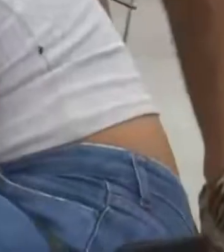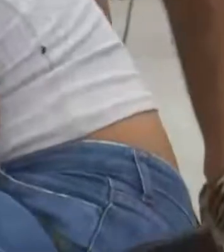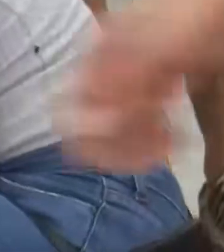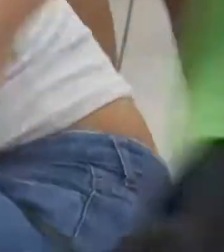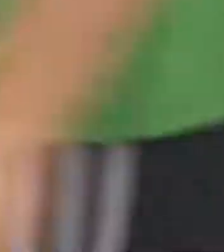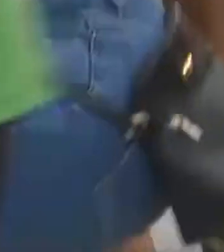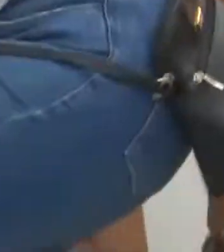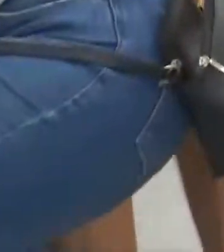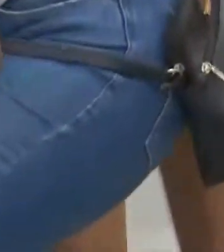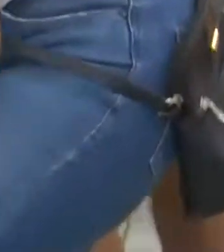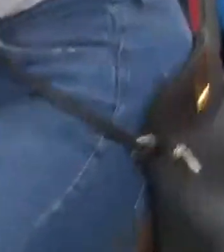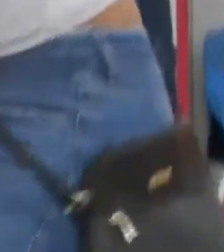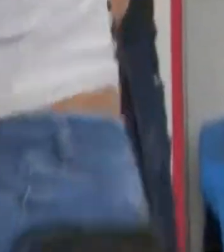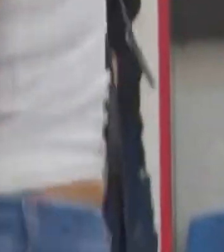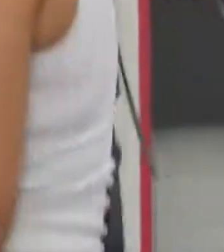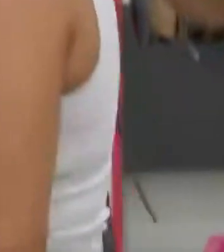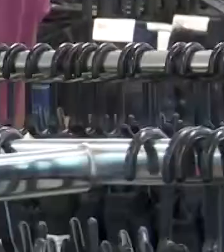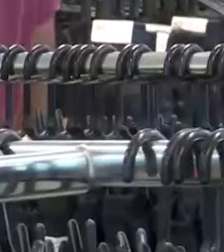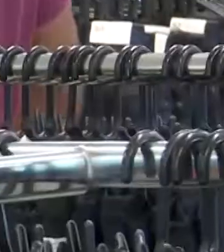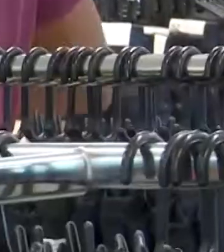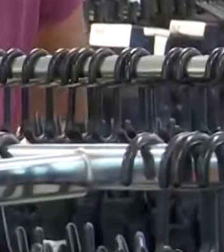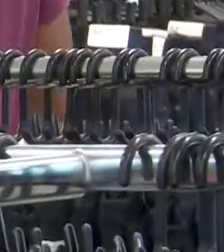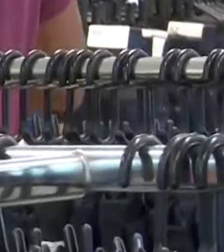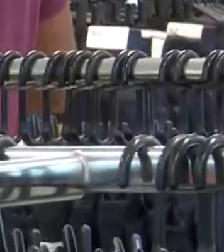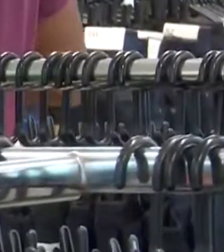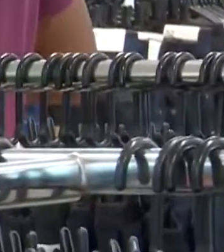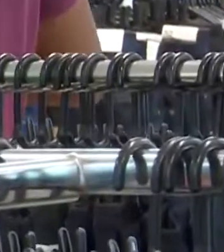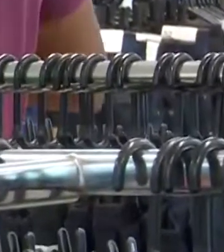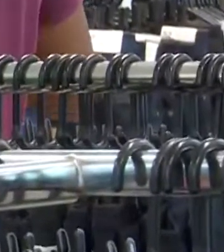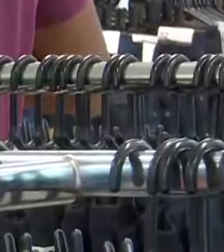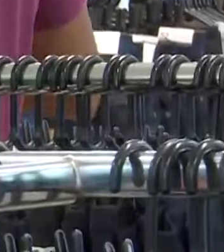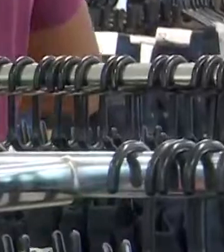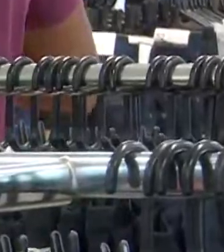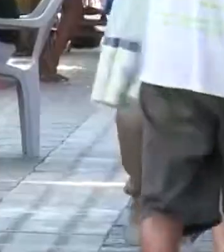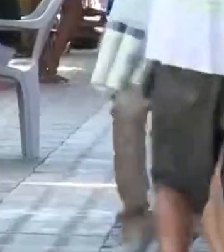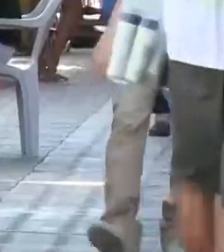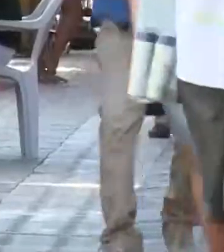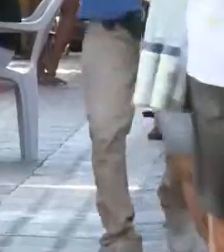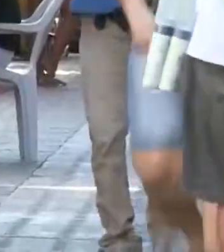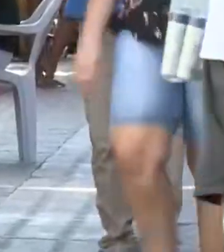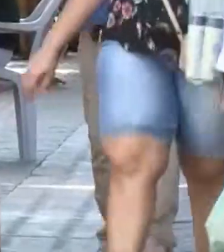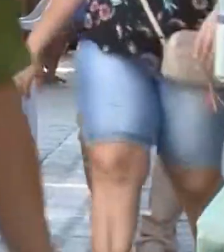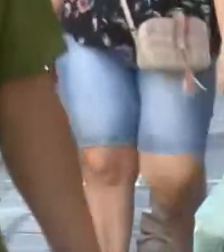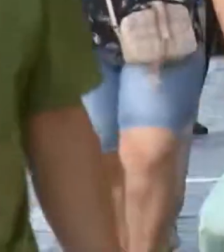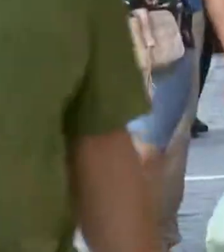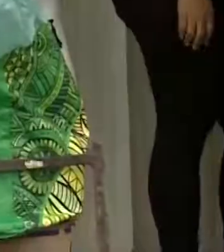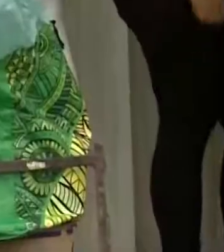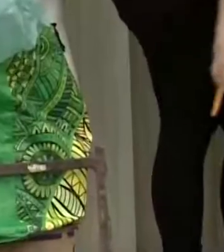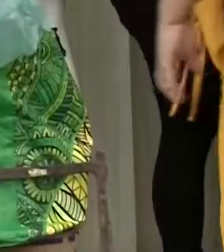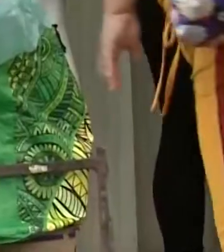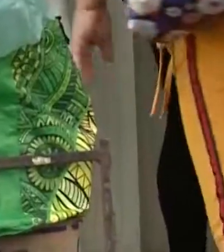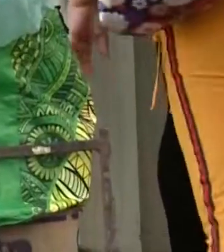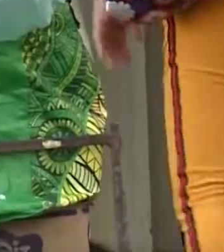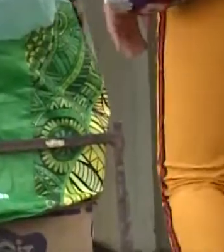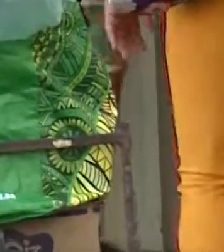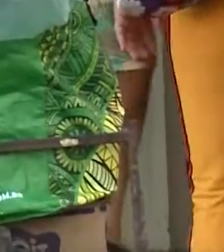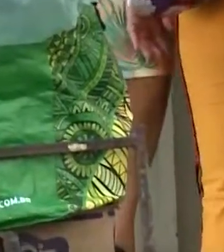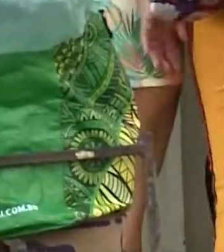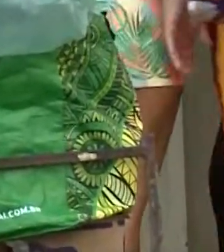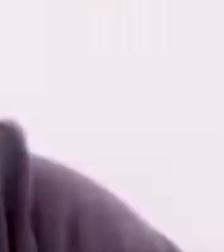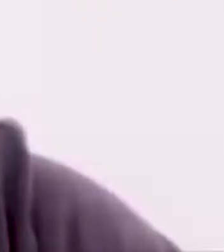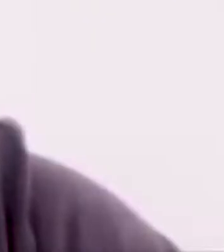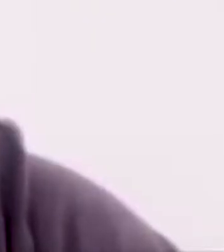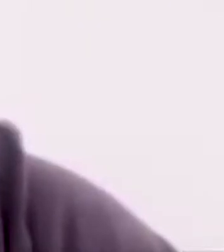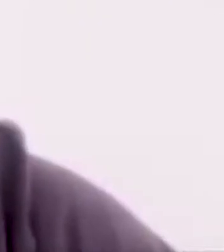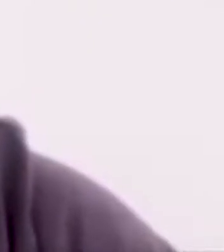atuar, para além da CLT, por exemplo, pessoa jurídica, PJ, e as autônomas, registradas como microempreendedor